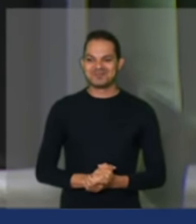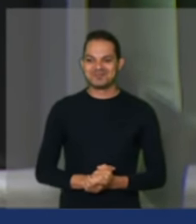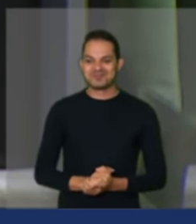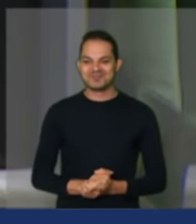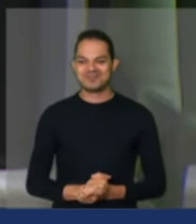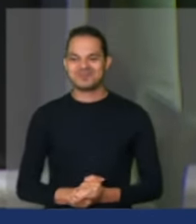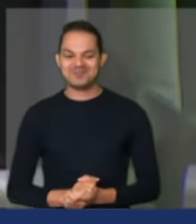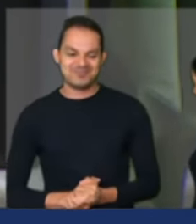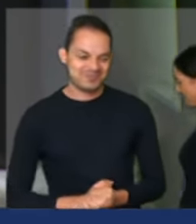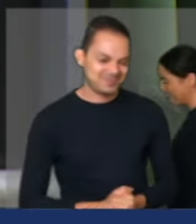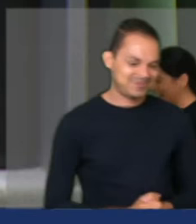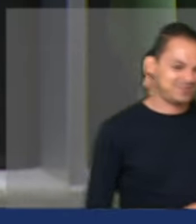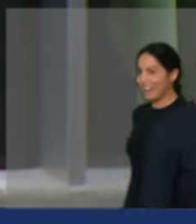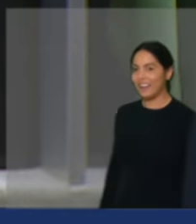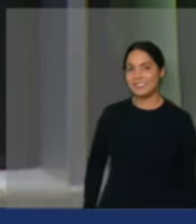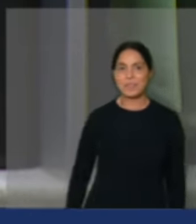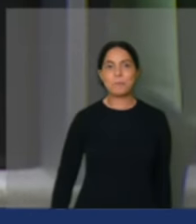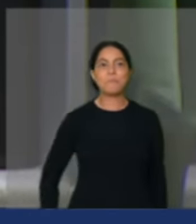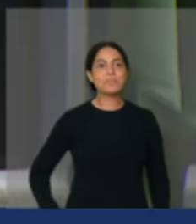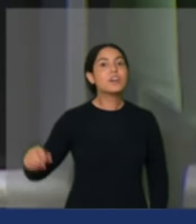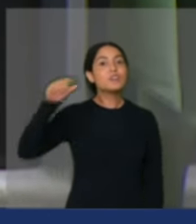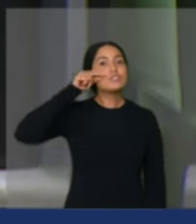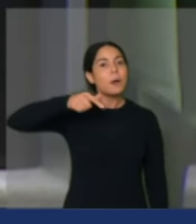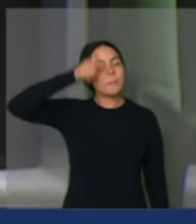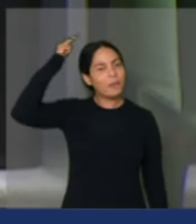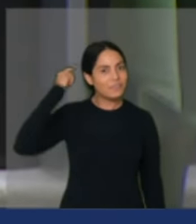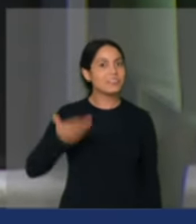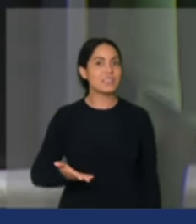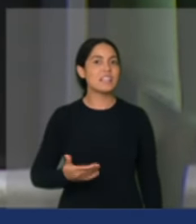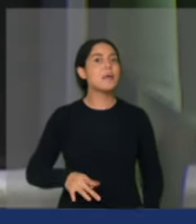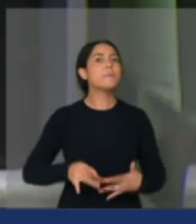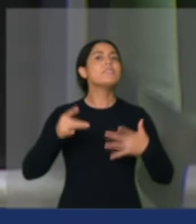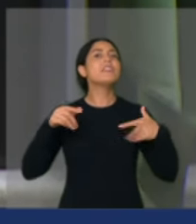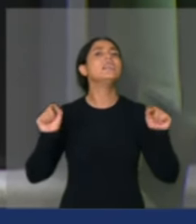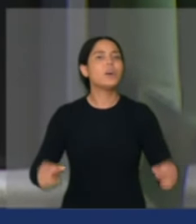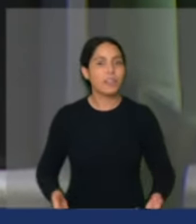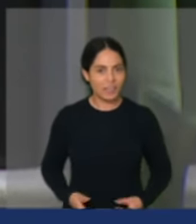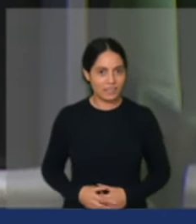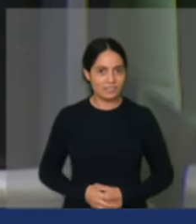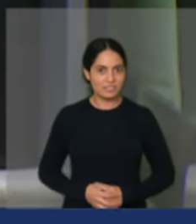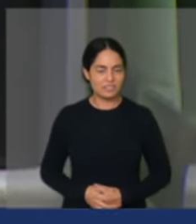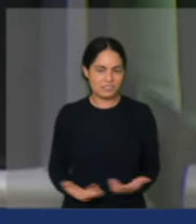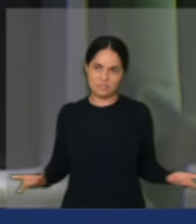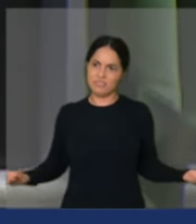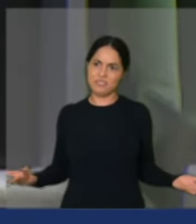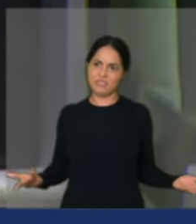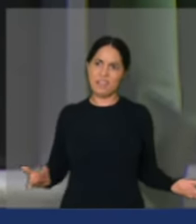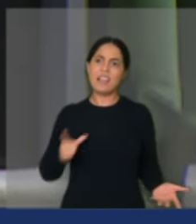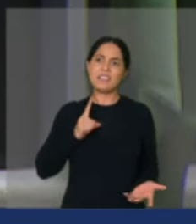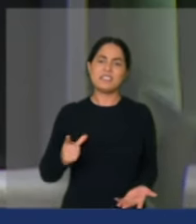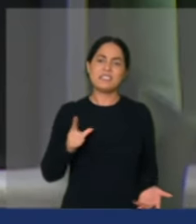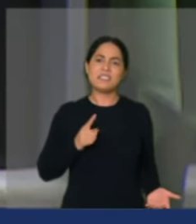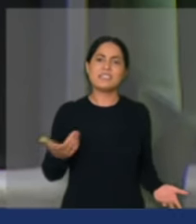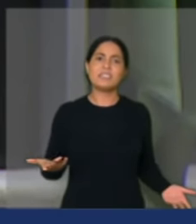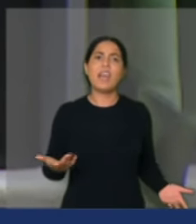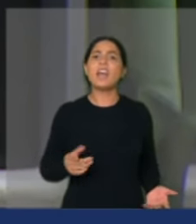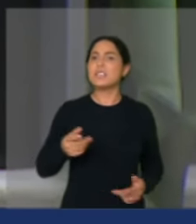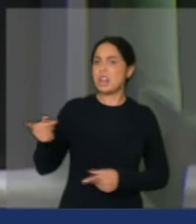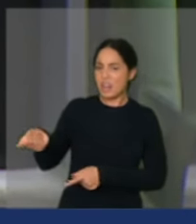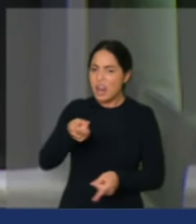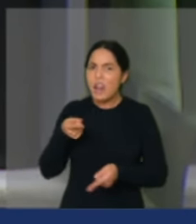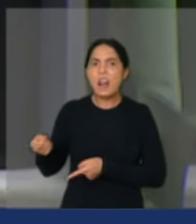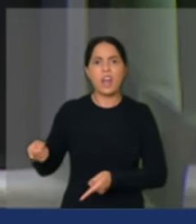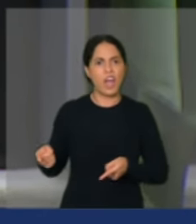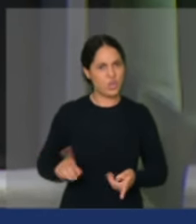aqui para ele escutar o que é privilégio. 14 mil reais por dia com especulação de dólar. É muita